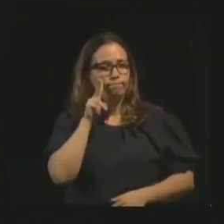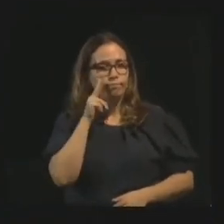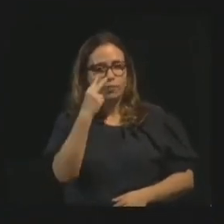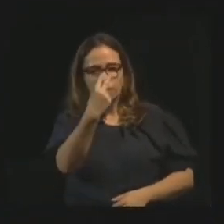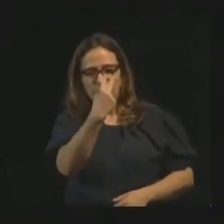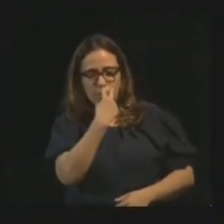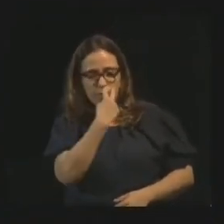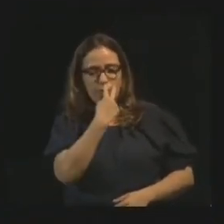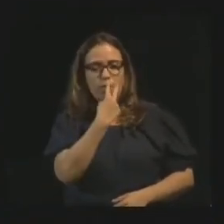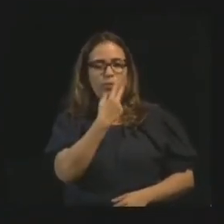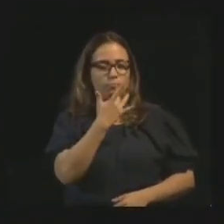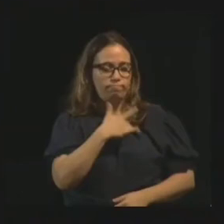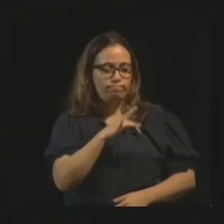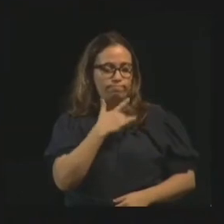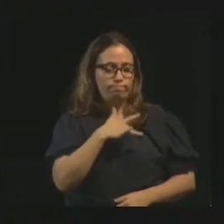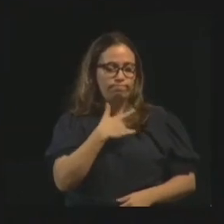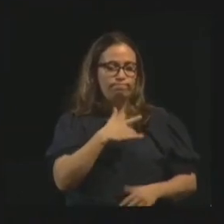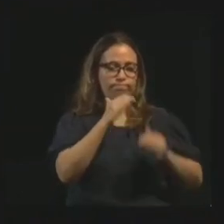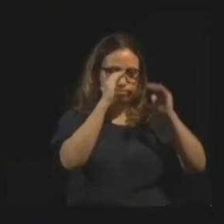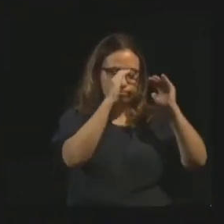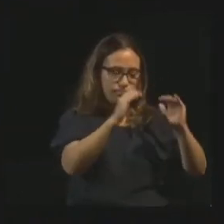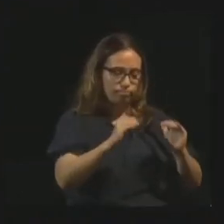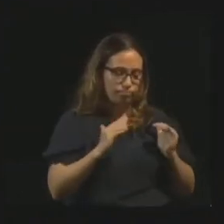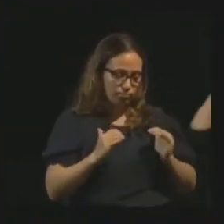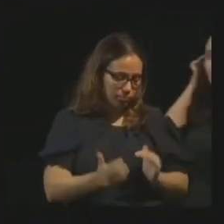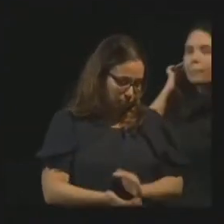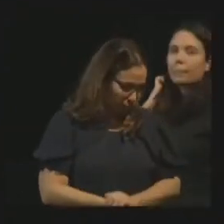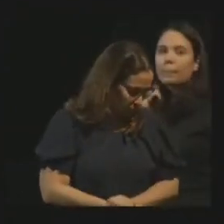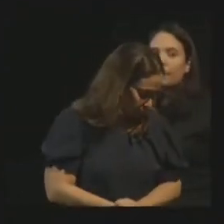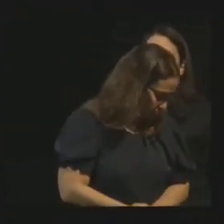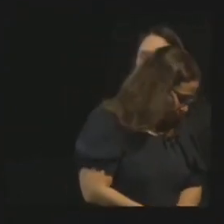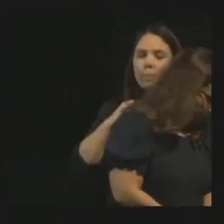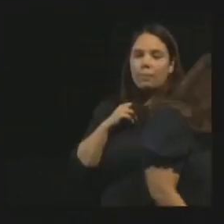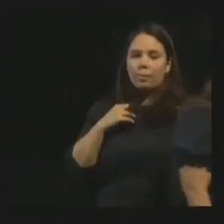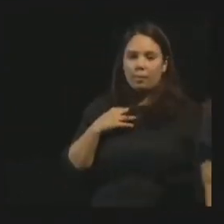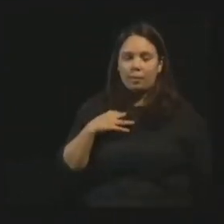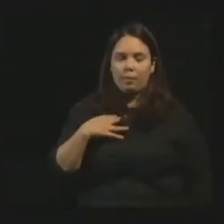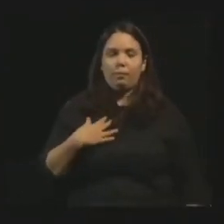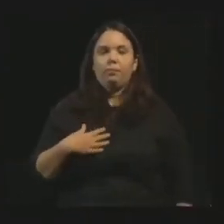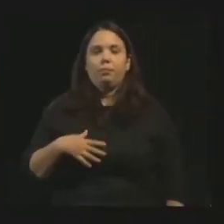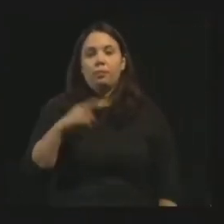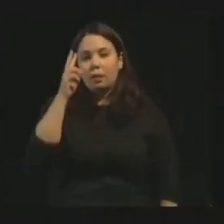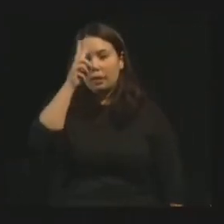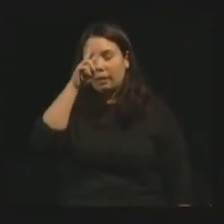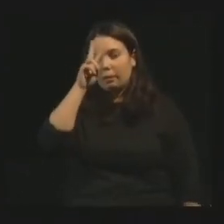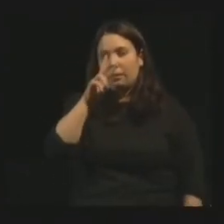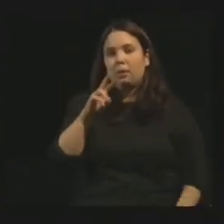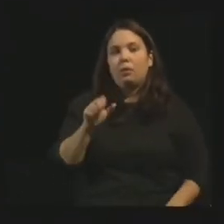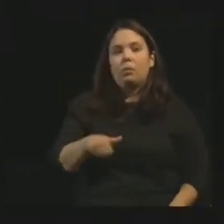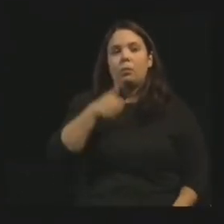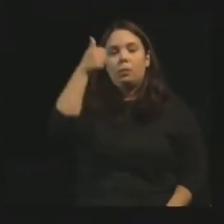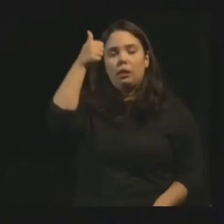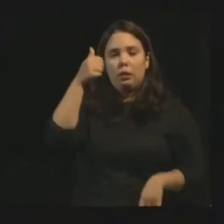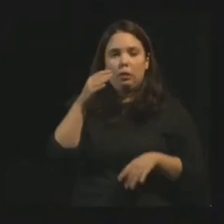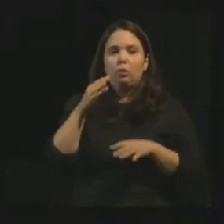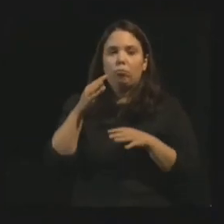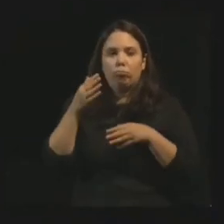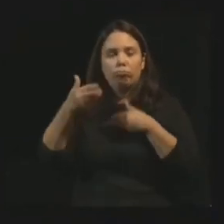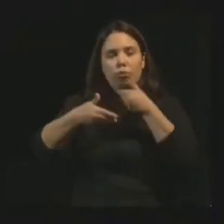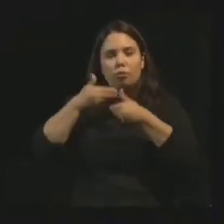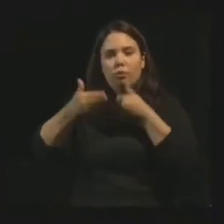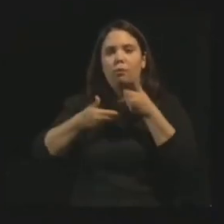misérias e vêm nos atender, nos auxiliar. Então, lembremos que o melhor tratamento, diz